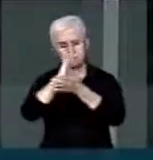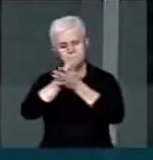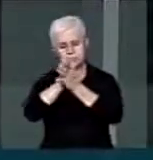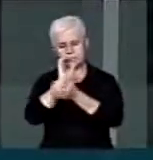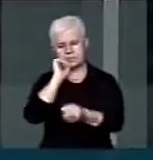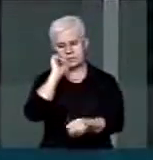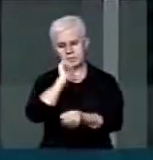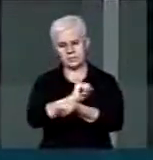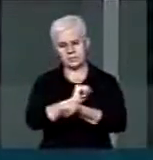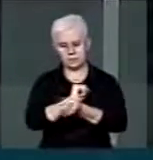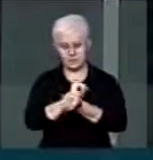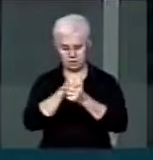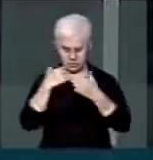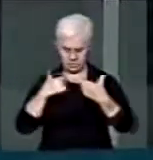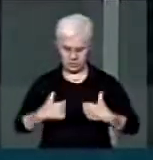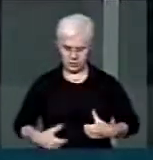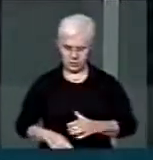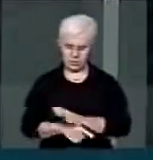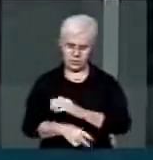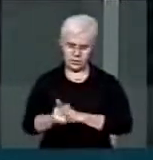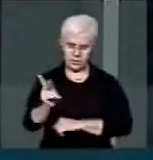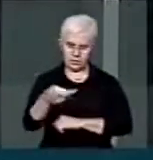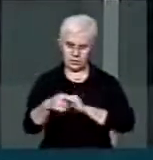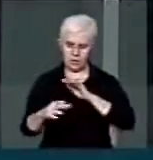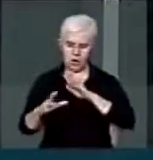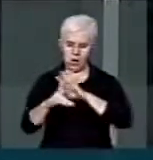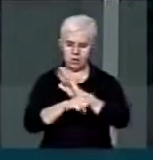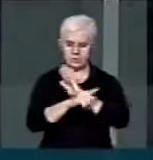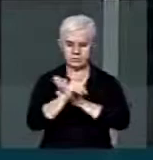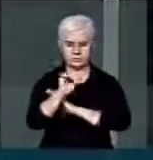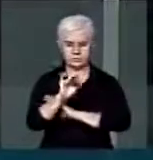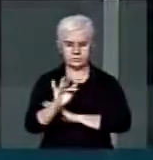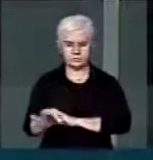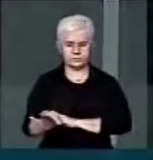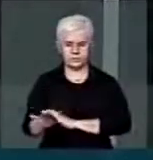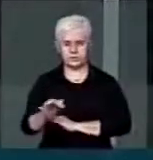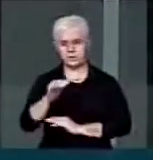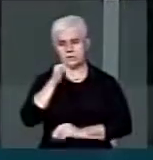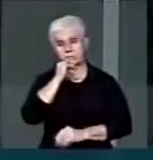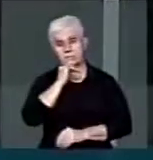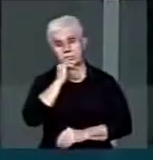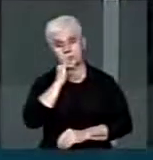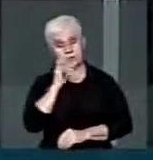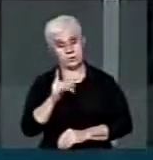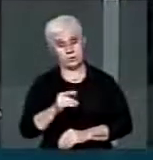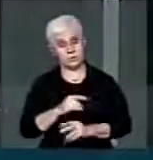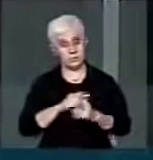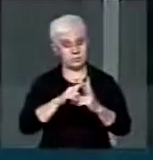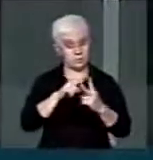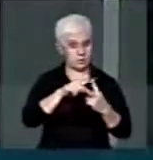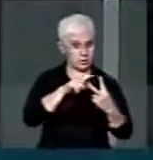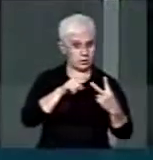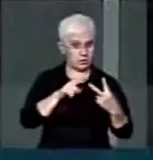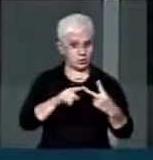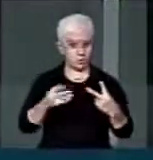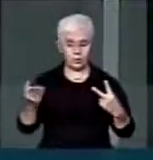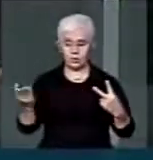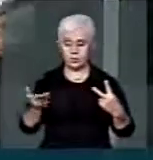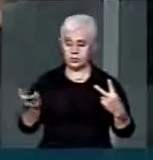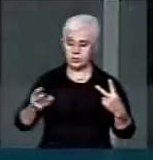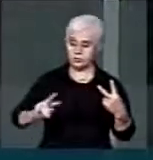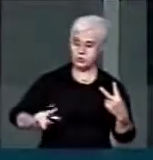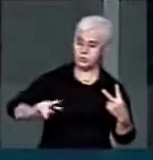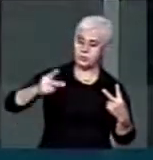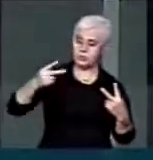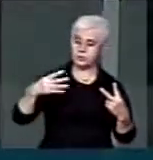conduta corrupta de menor gravidade. Veja, de 2, como é hoje, para 4 anos.